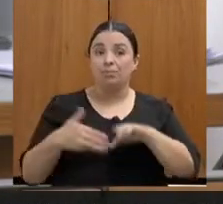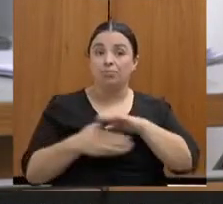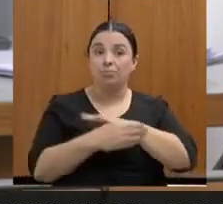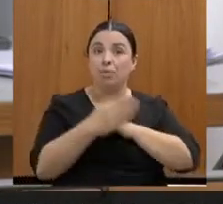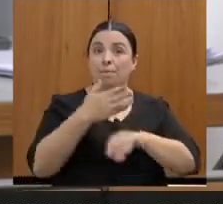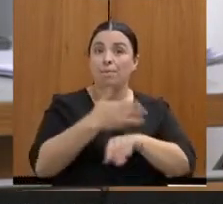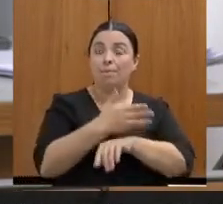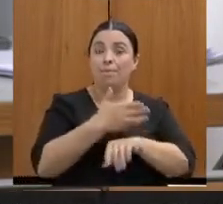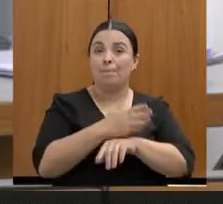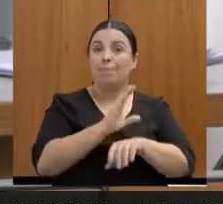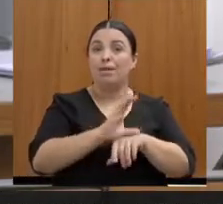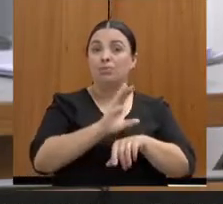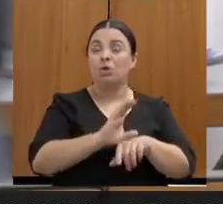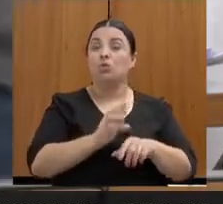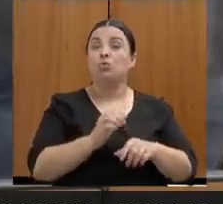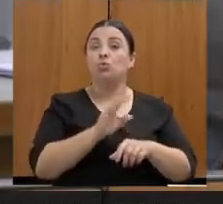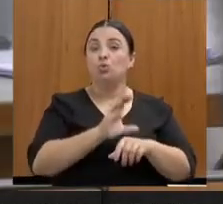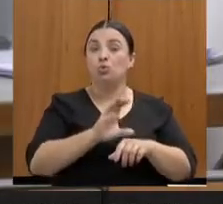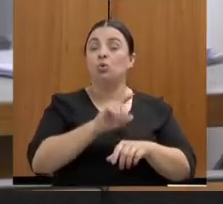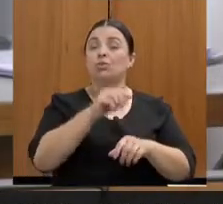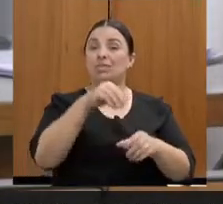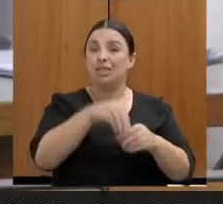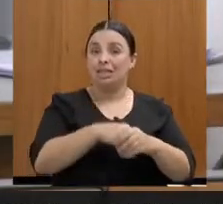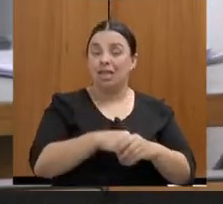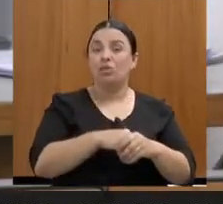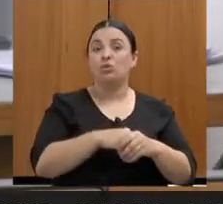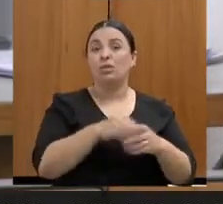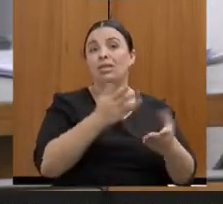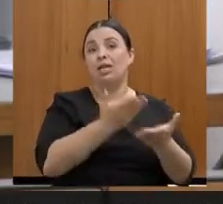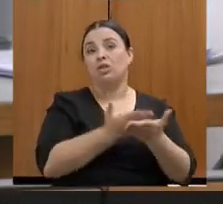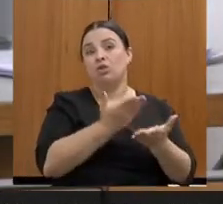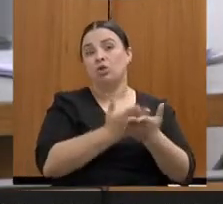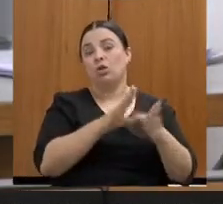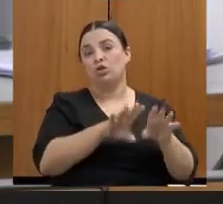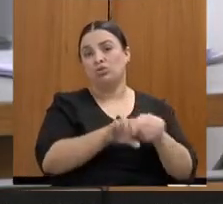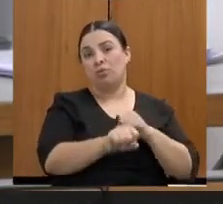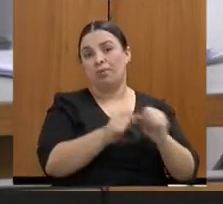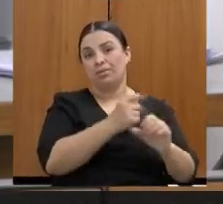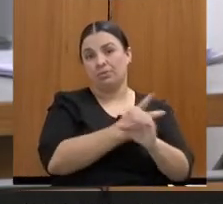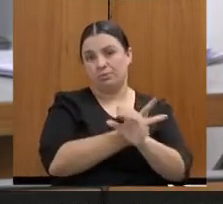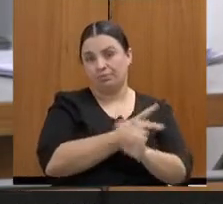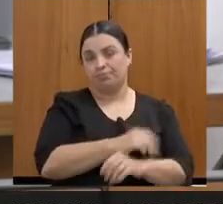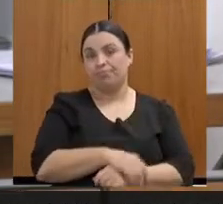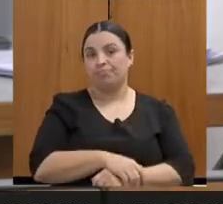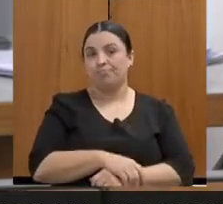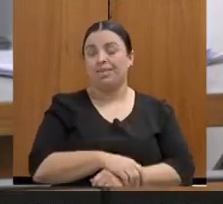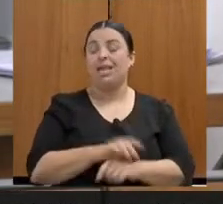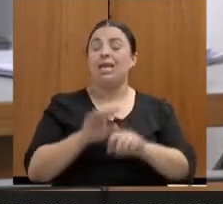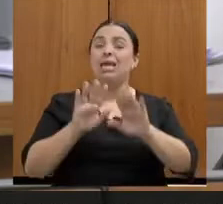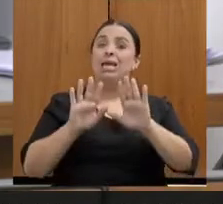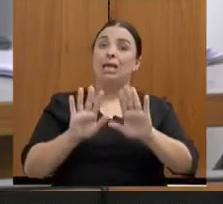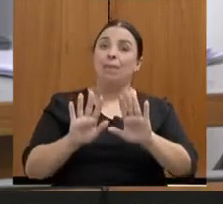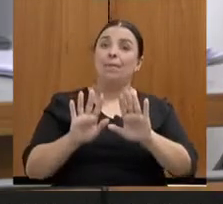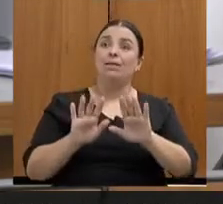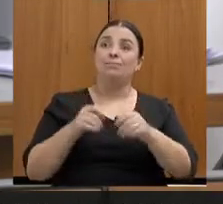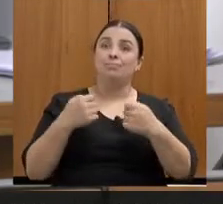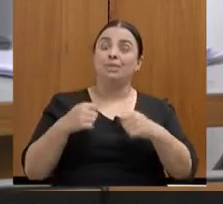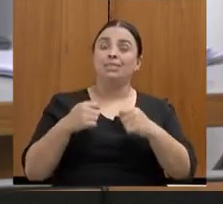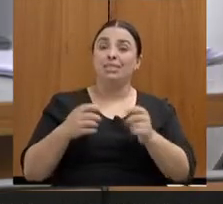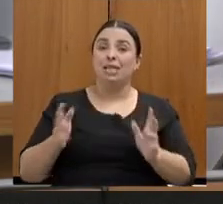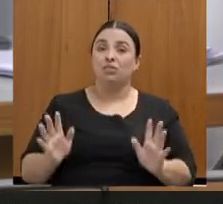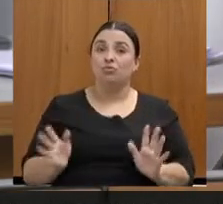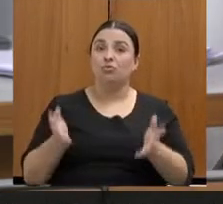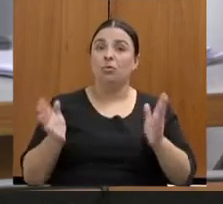Polícia. Paralelamente a isso, existe esse fomento para que os nossos